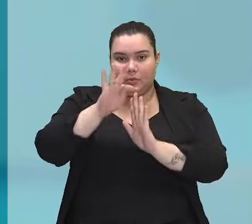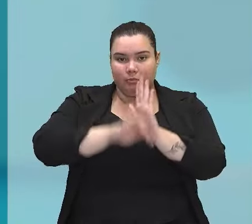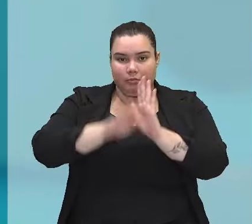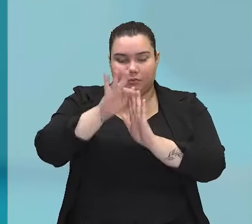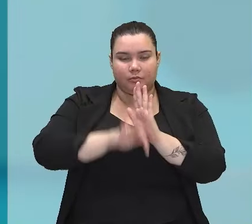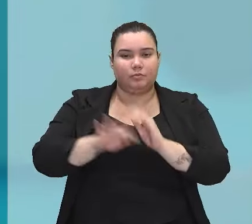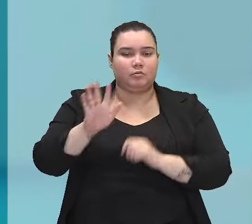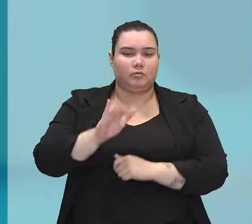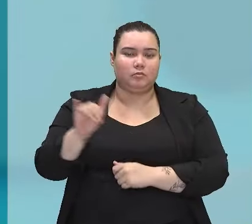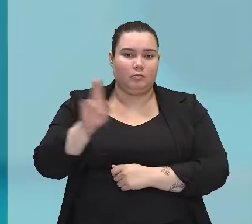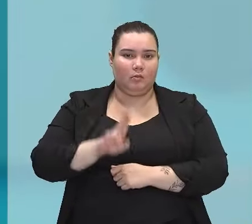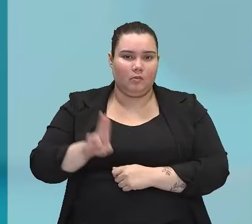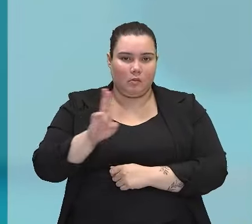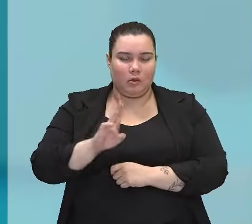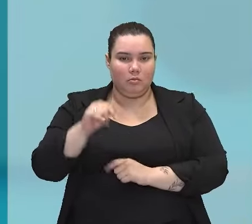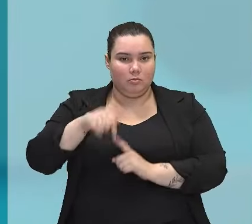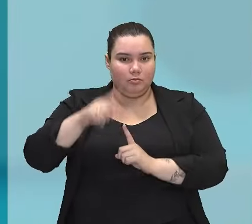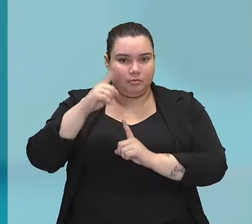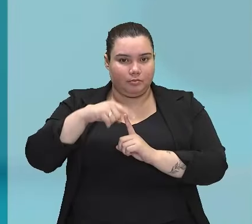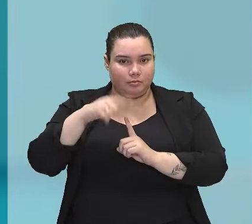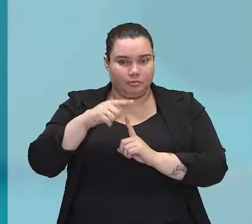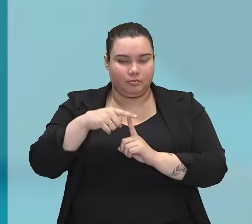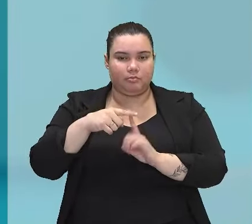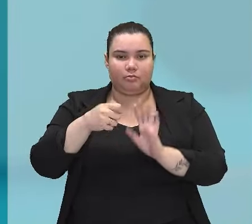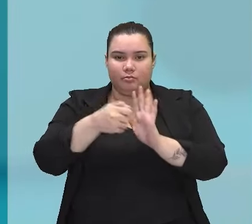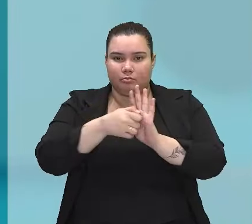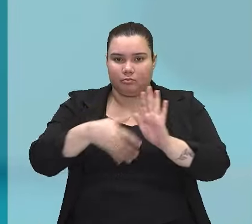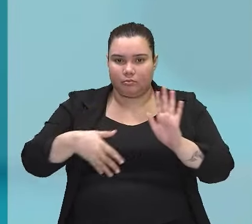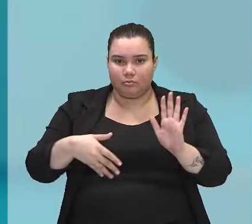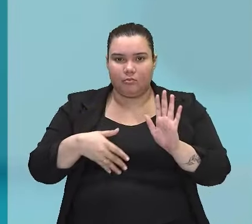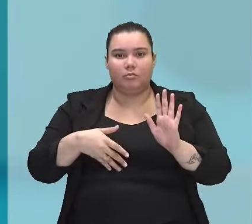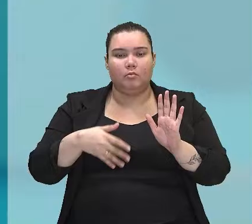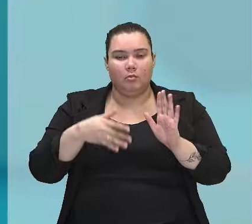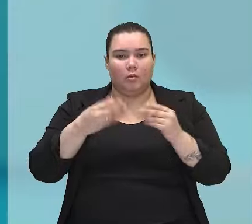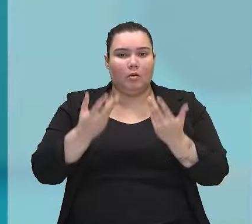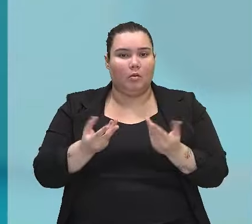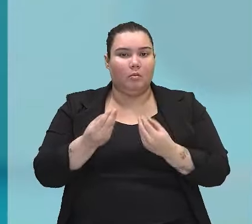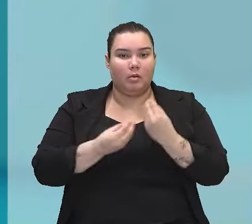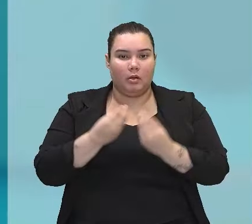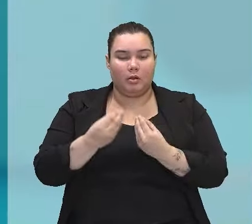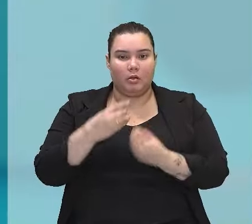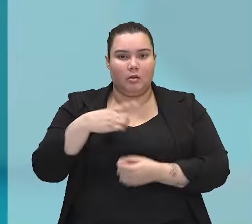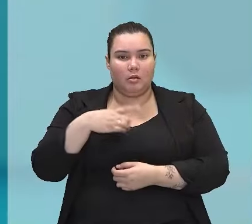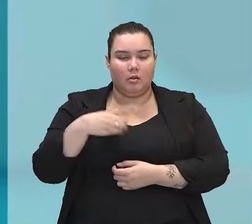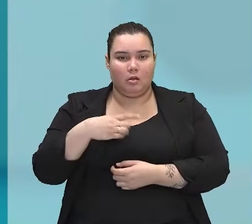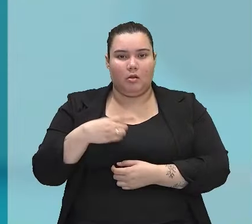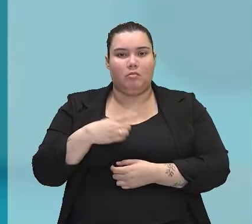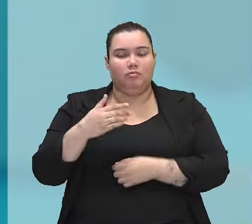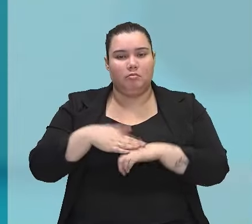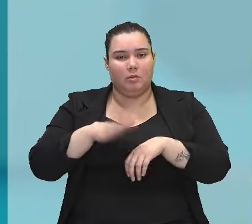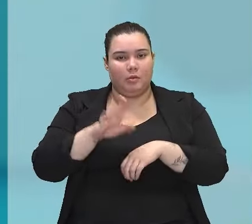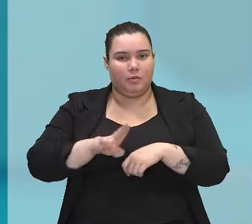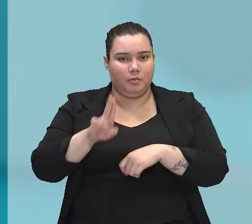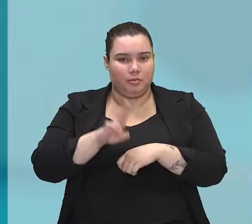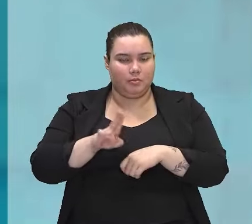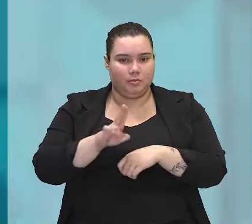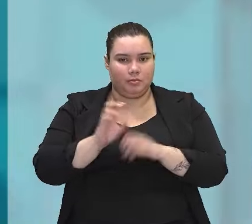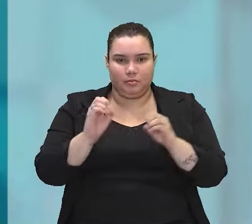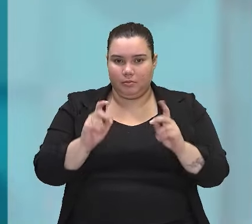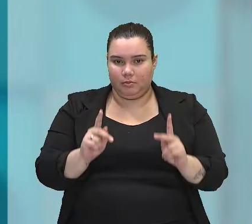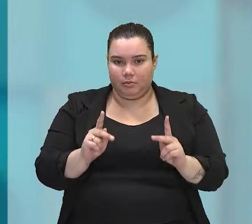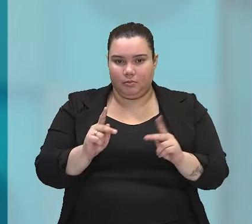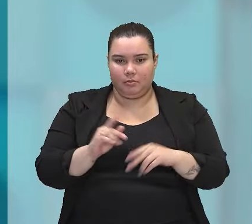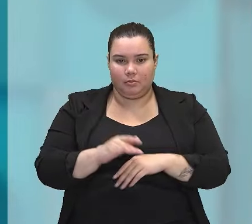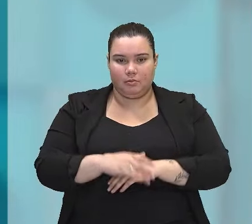uso dessa ferramenta, das figuras de linguagem, exatamente para tornar ele mais expressivo. Certo?